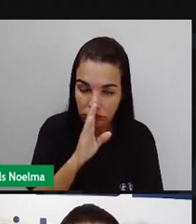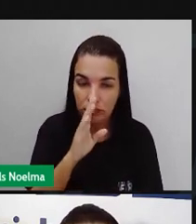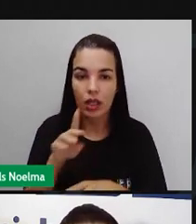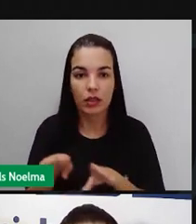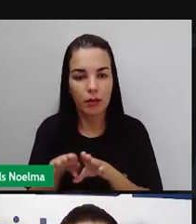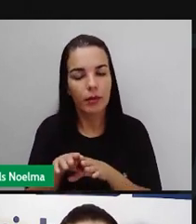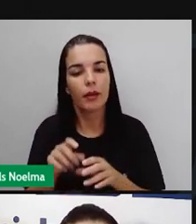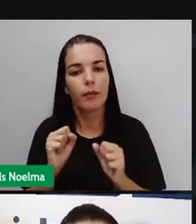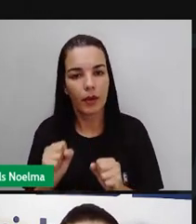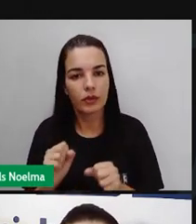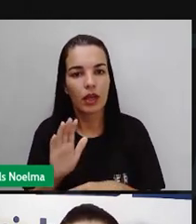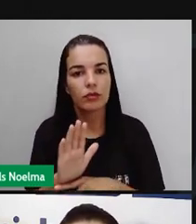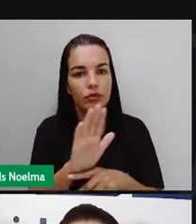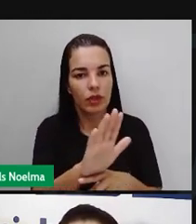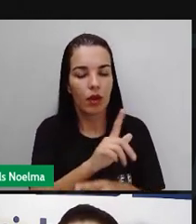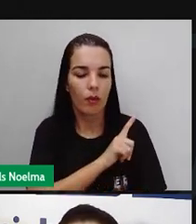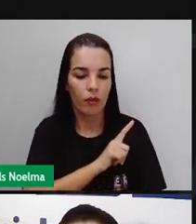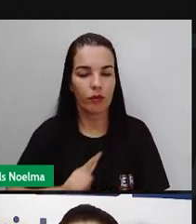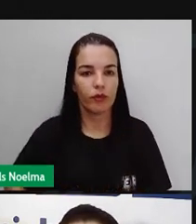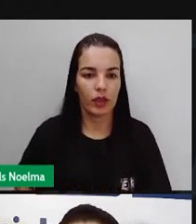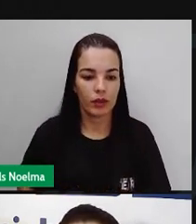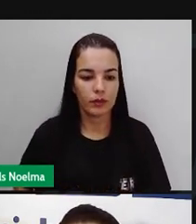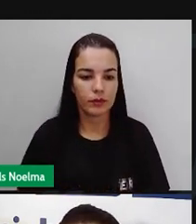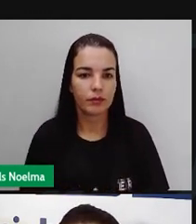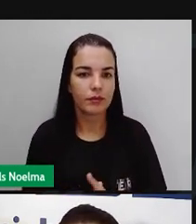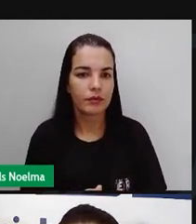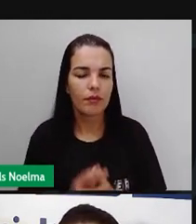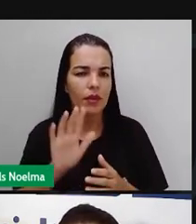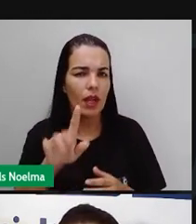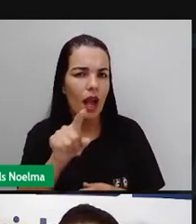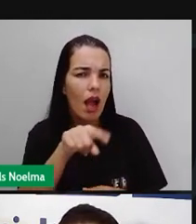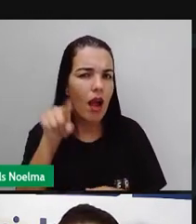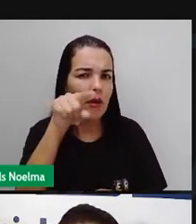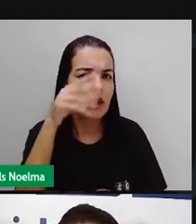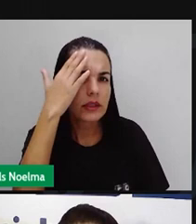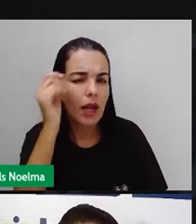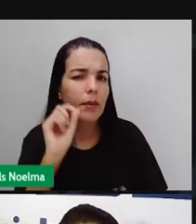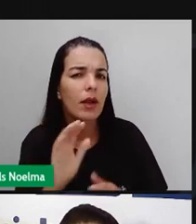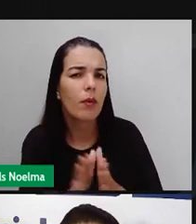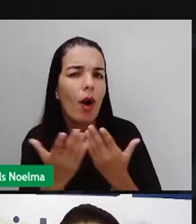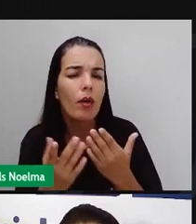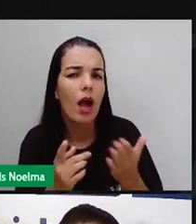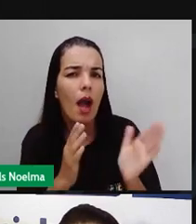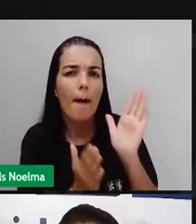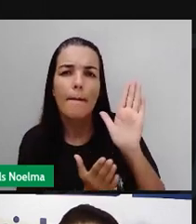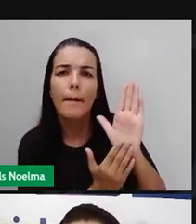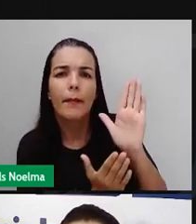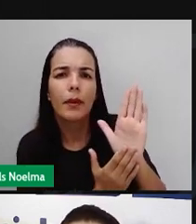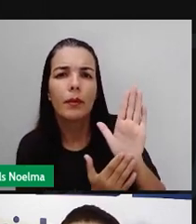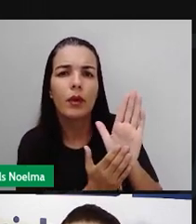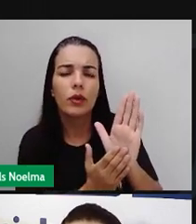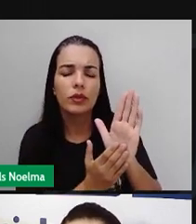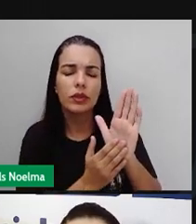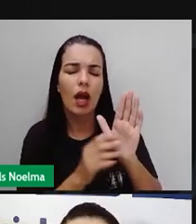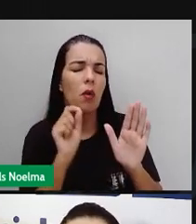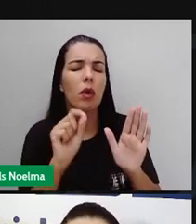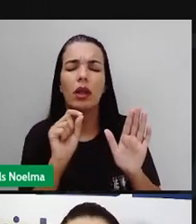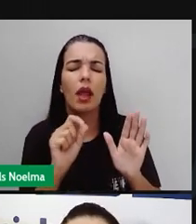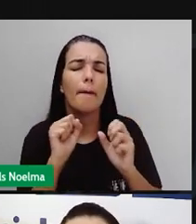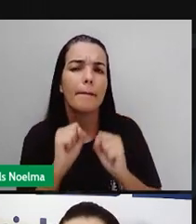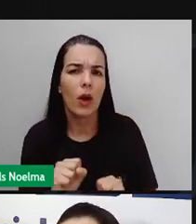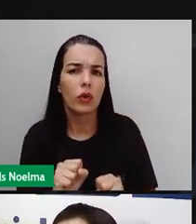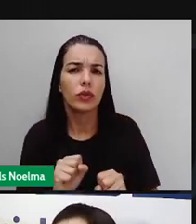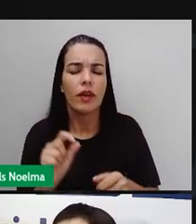incentivo. Alguém poderia citar alguma propaganda que motive um indivíduo a migrar de um lugar para outro? Que propaganda